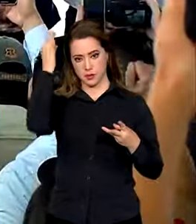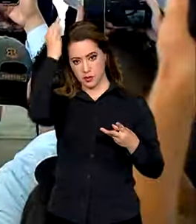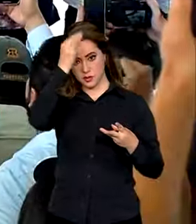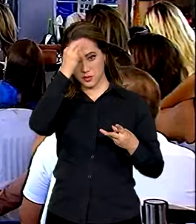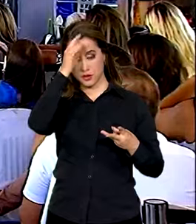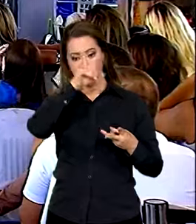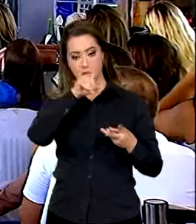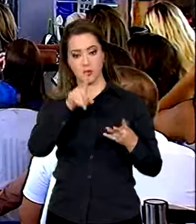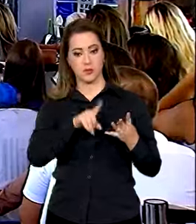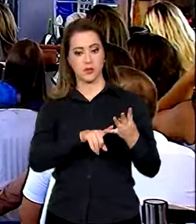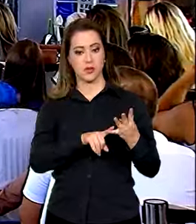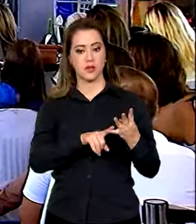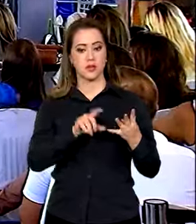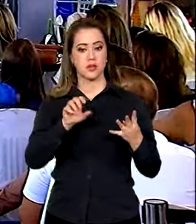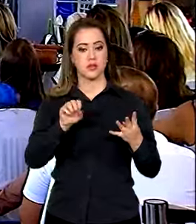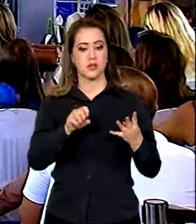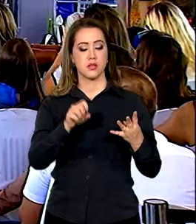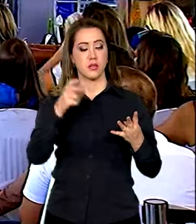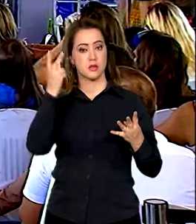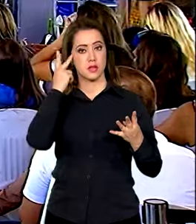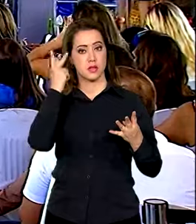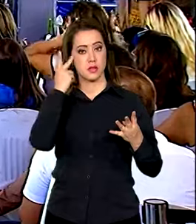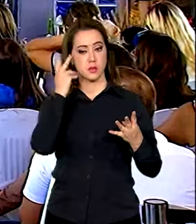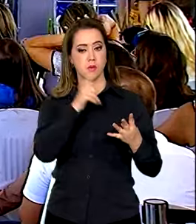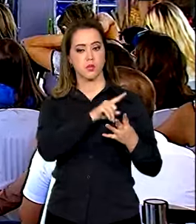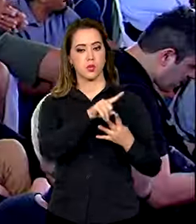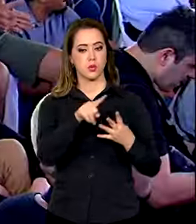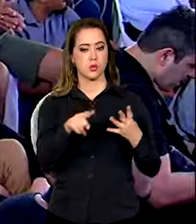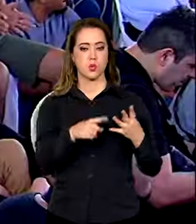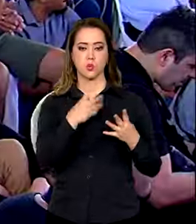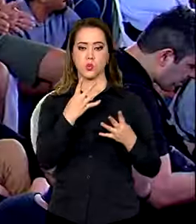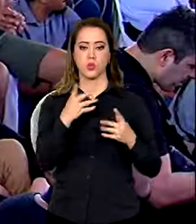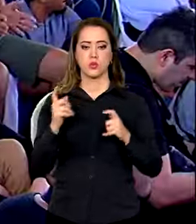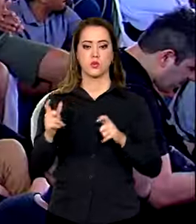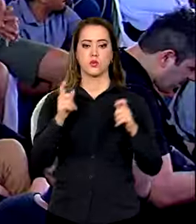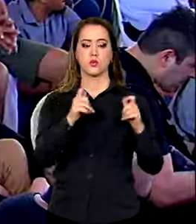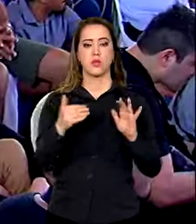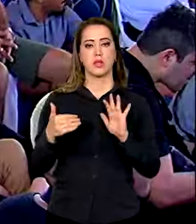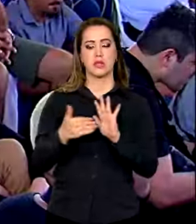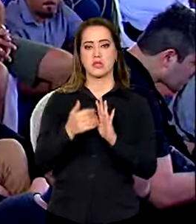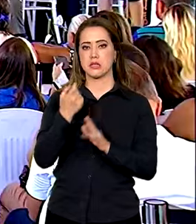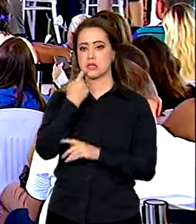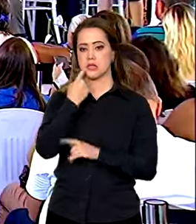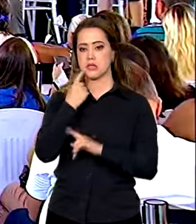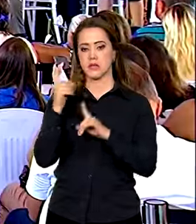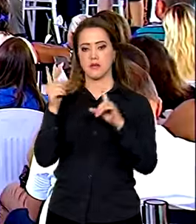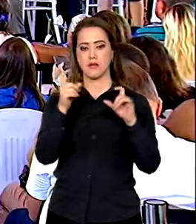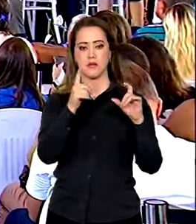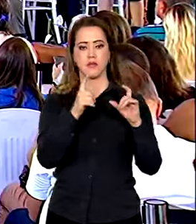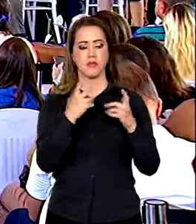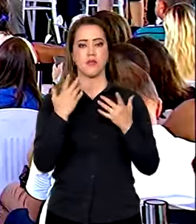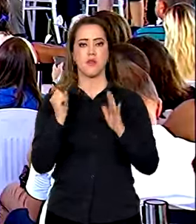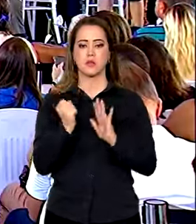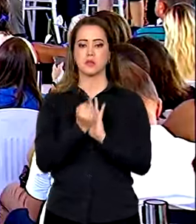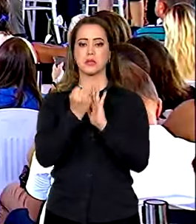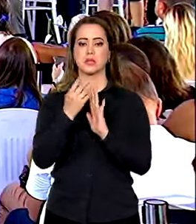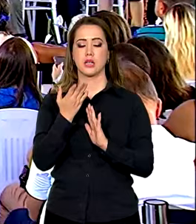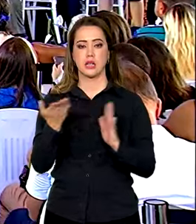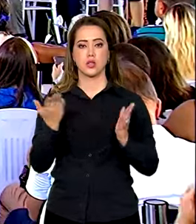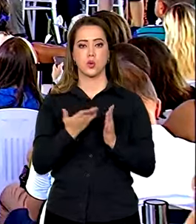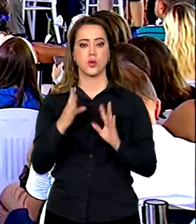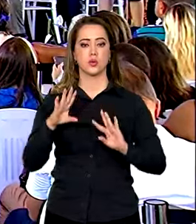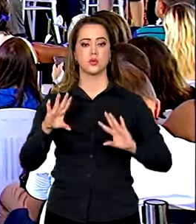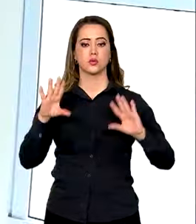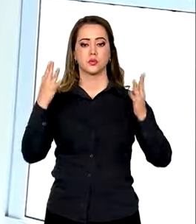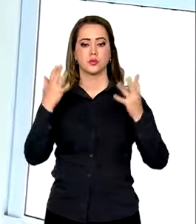uma entrega em São Vicente, São Paulo, realizada na última sexta e registrada simbolicamente hoje